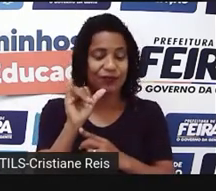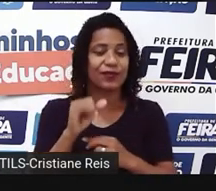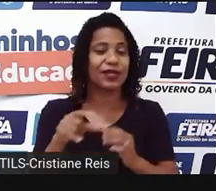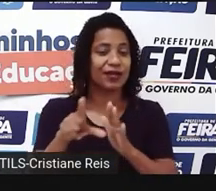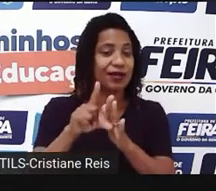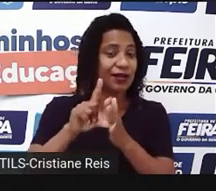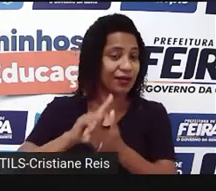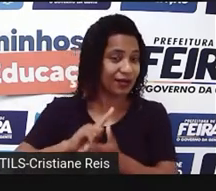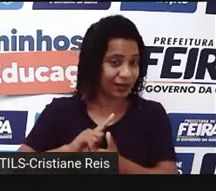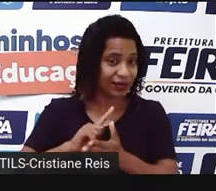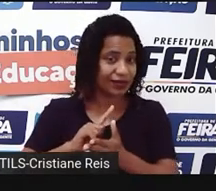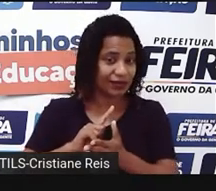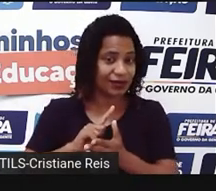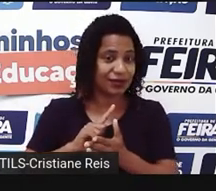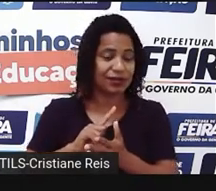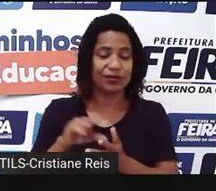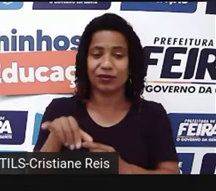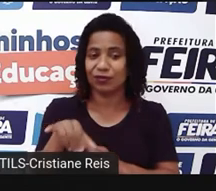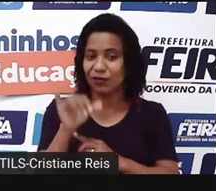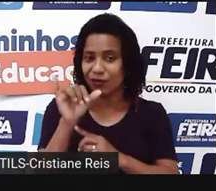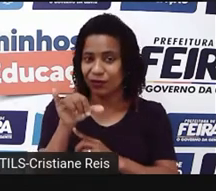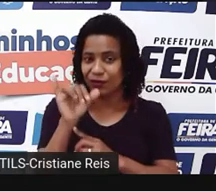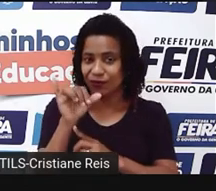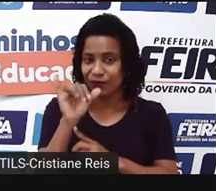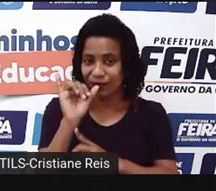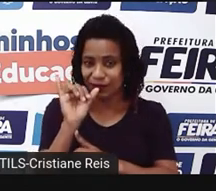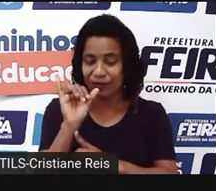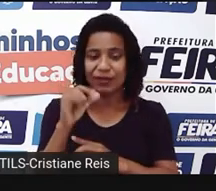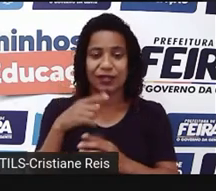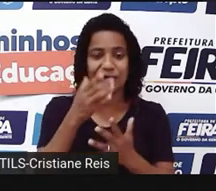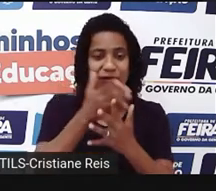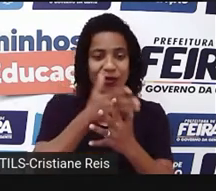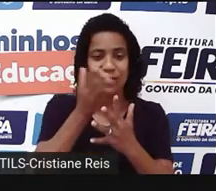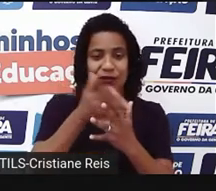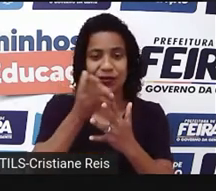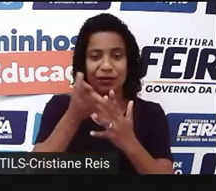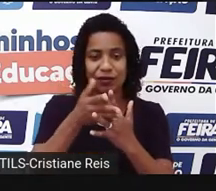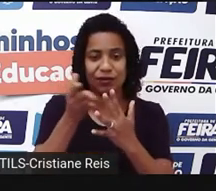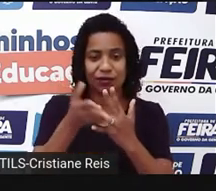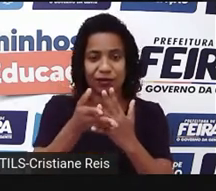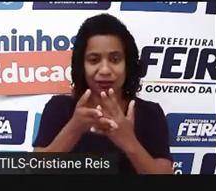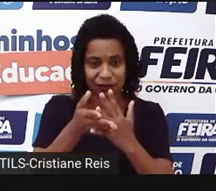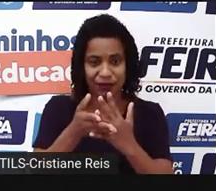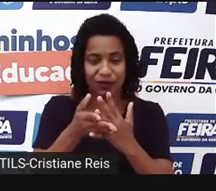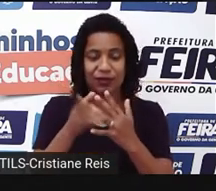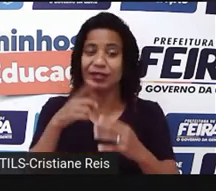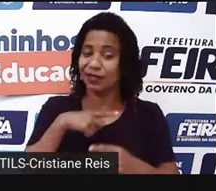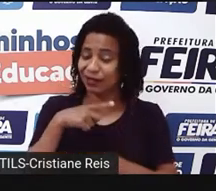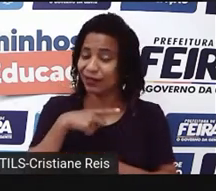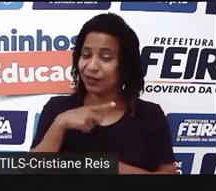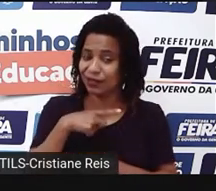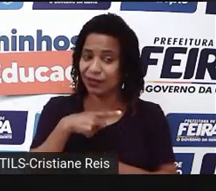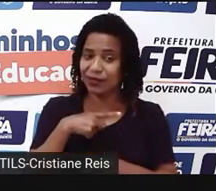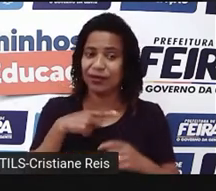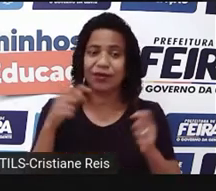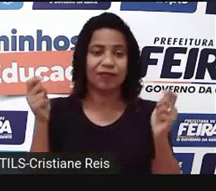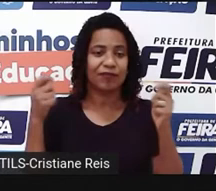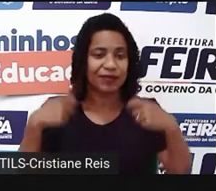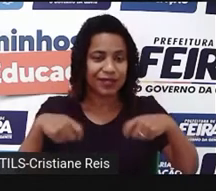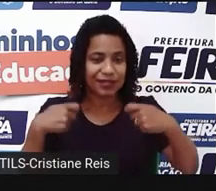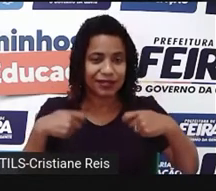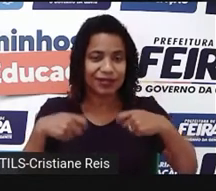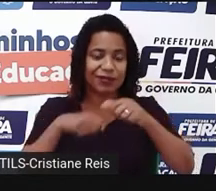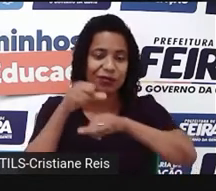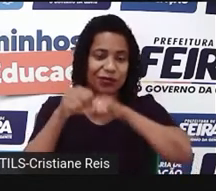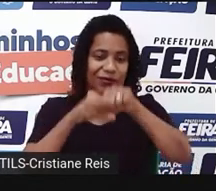antes desse y, você tenha uma consoante, t, no caso aqui t. Então, você deve mudar